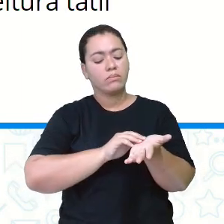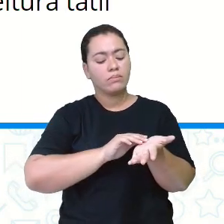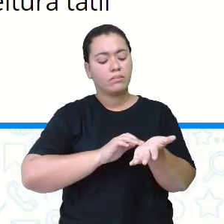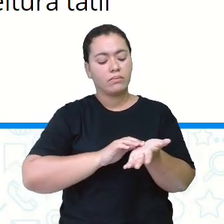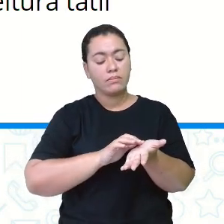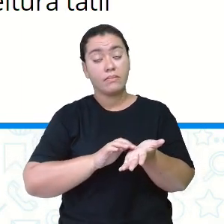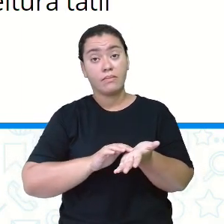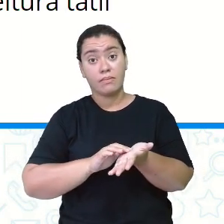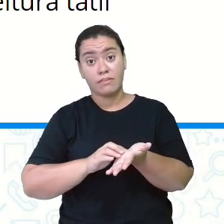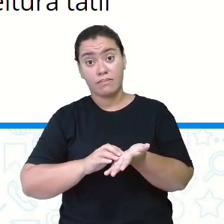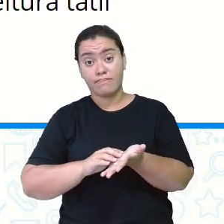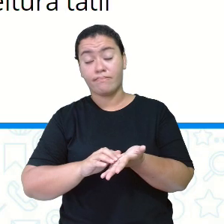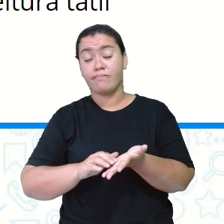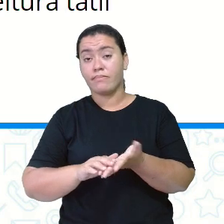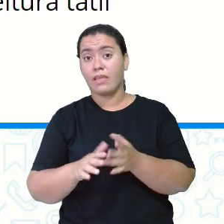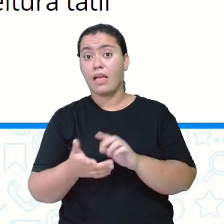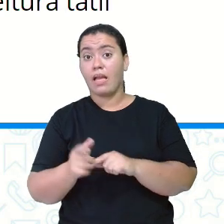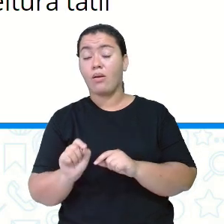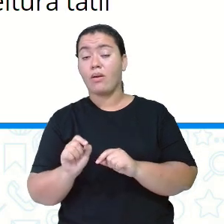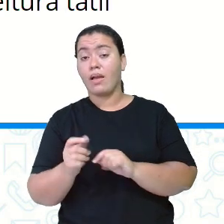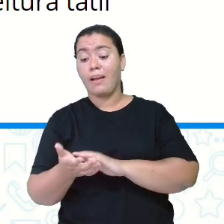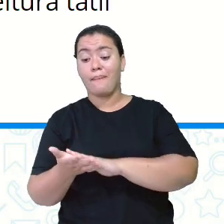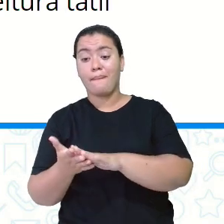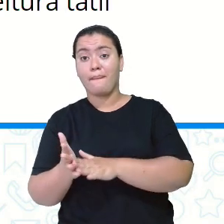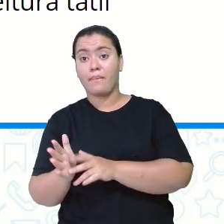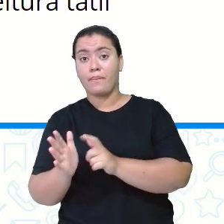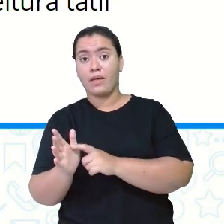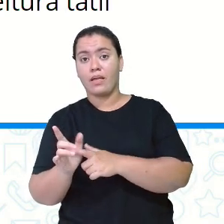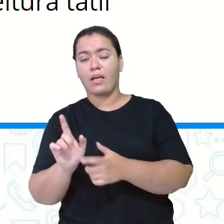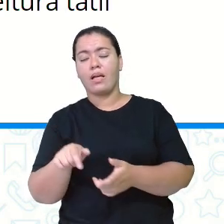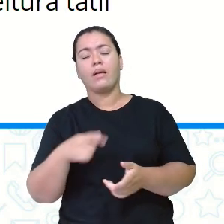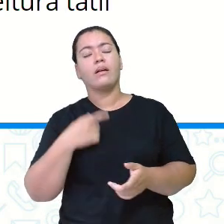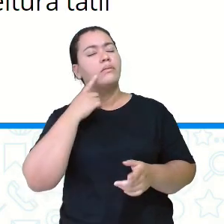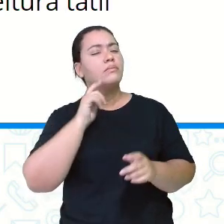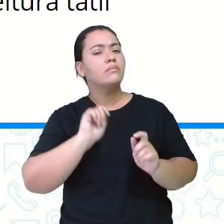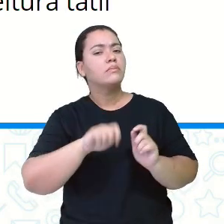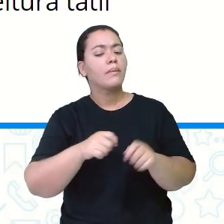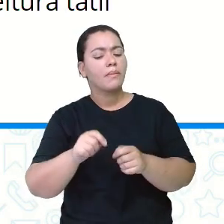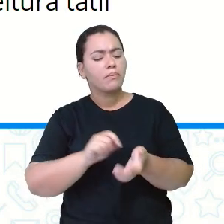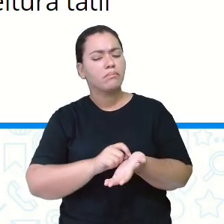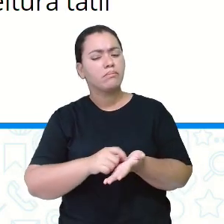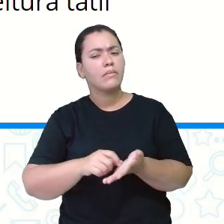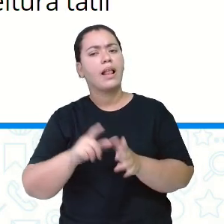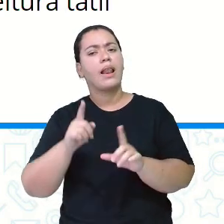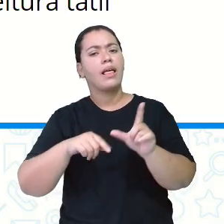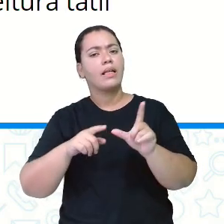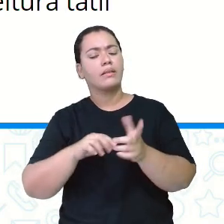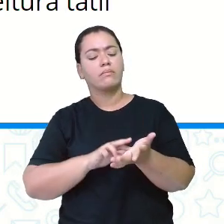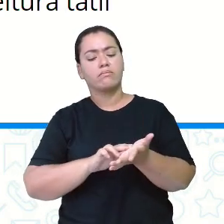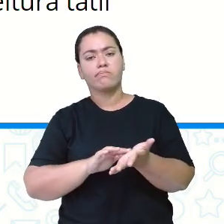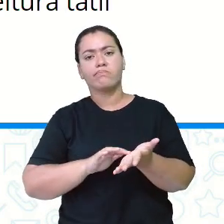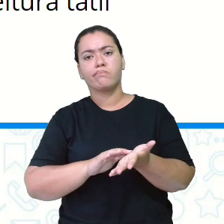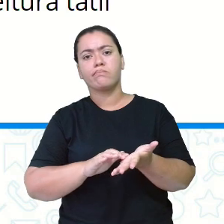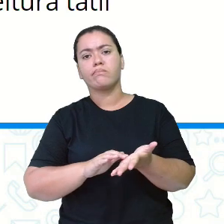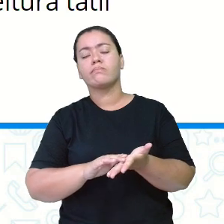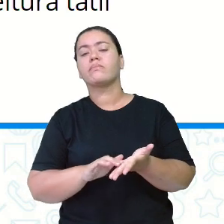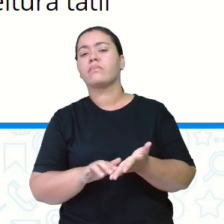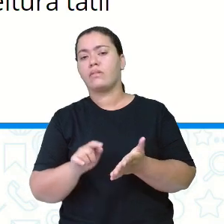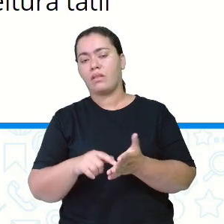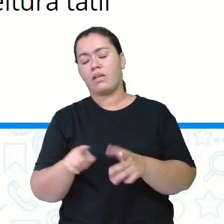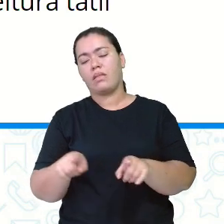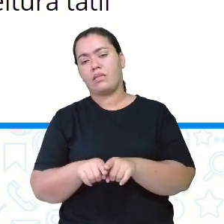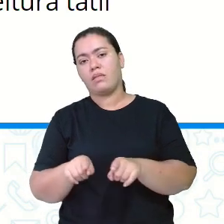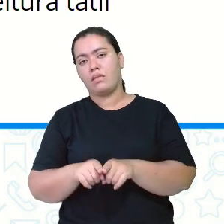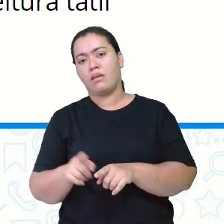seja, através do tato, a pessoa vai localizando alguns sinais. E esses sinais têm as representações para a leitura e